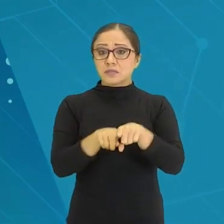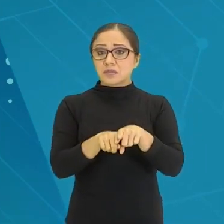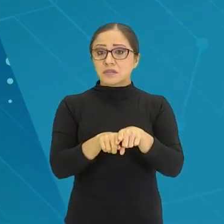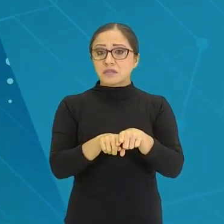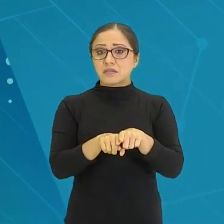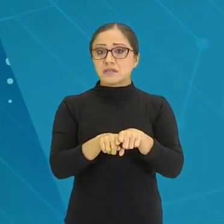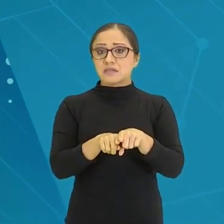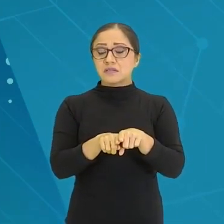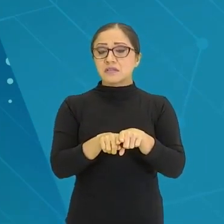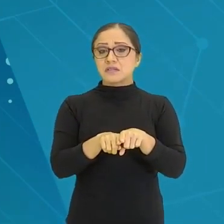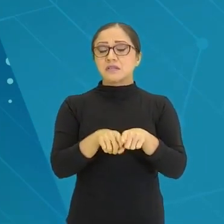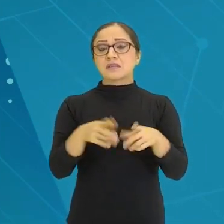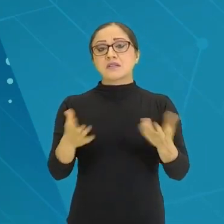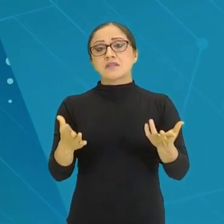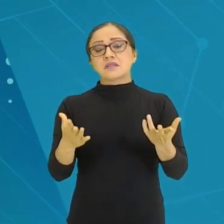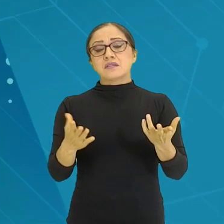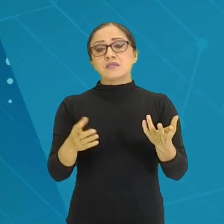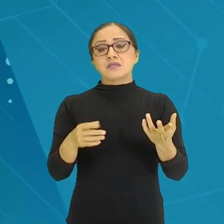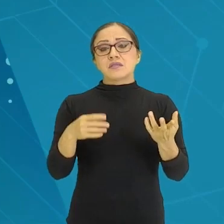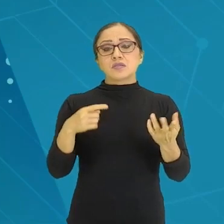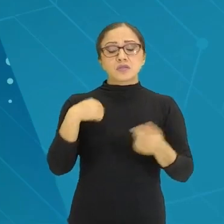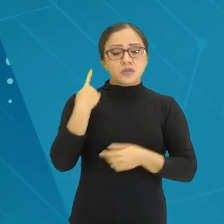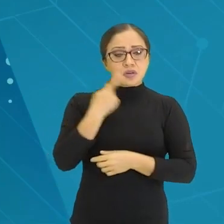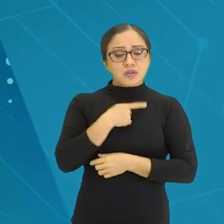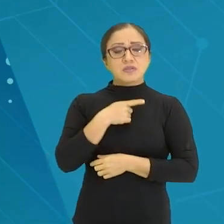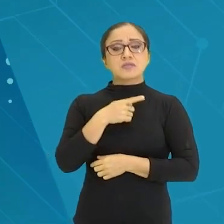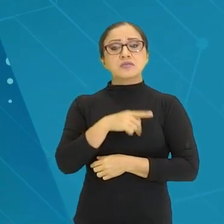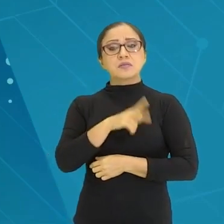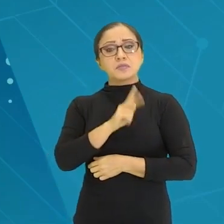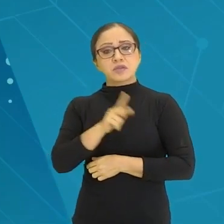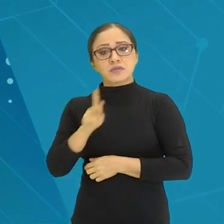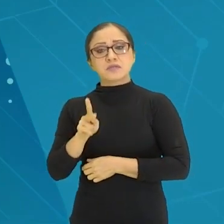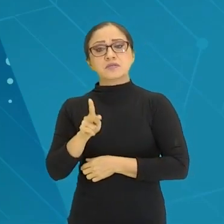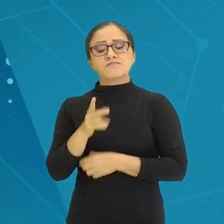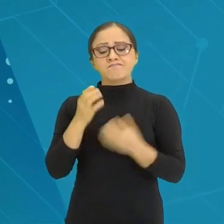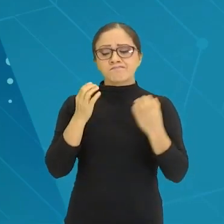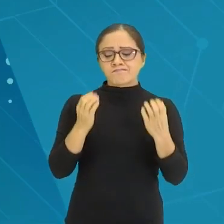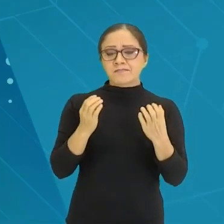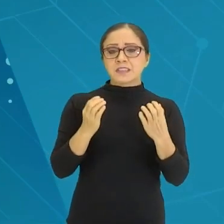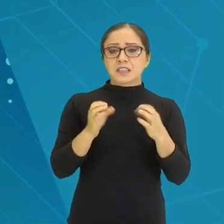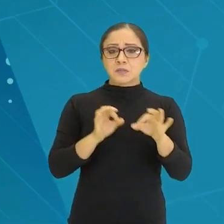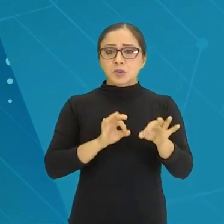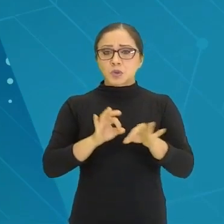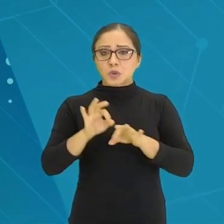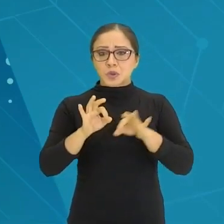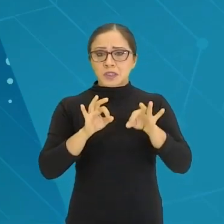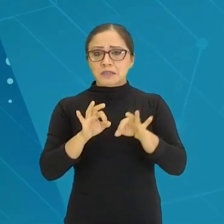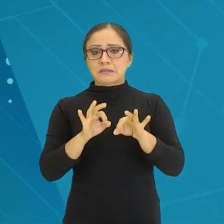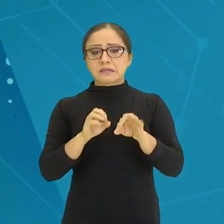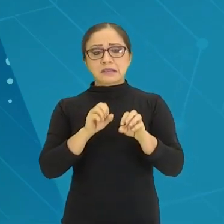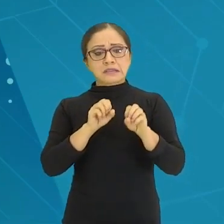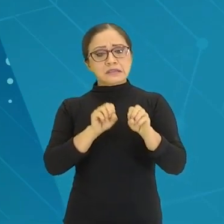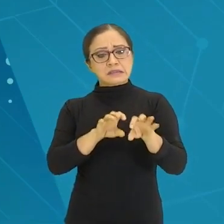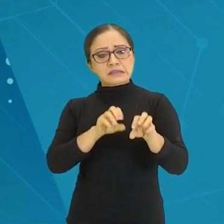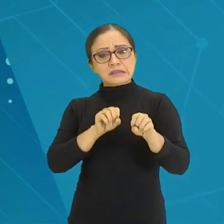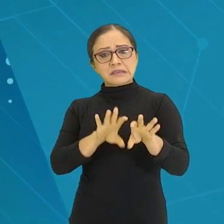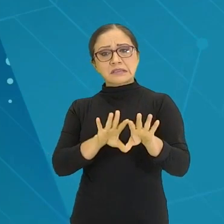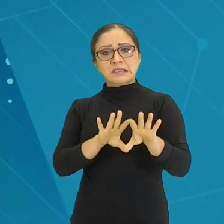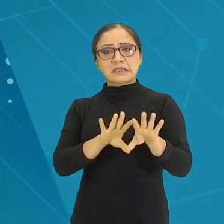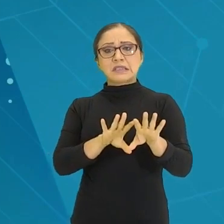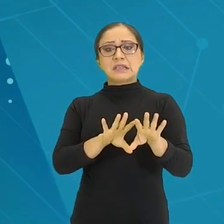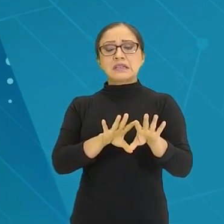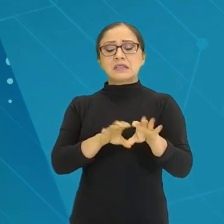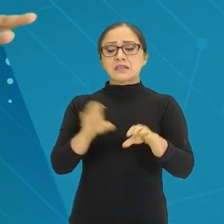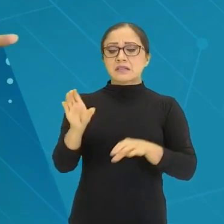Então, há necessidade de que nós, como professores, que queremos trabalhar com o ensino de ciências por investigação, como